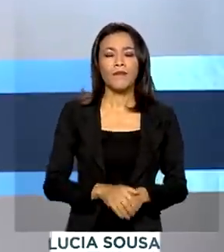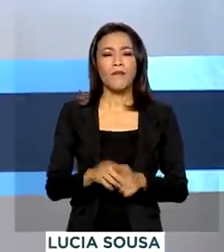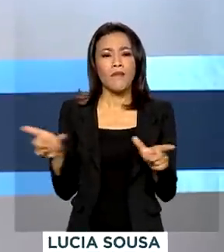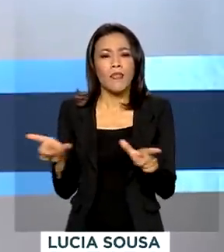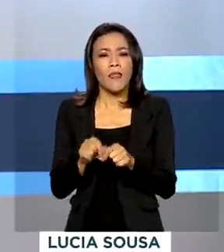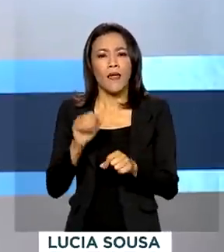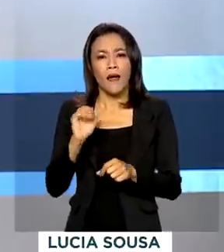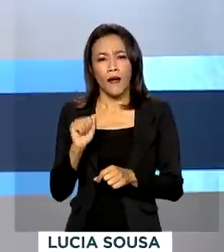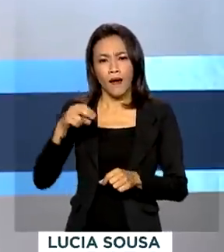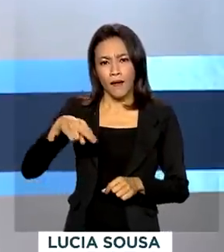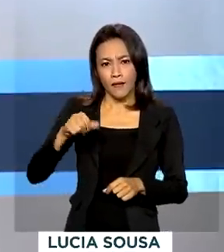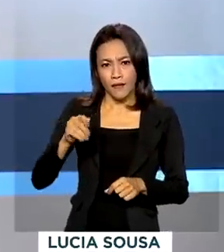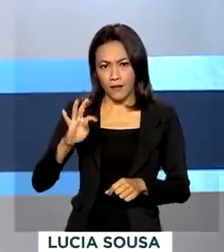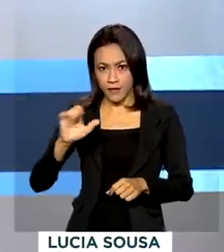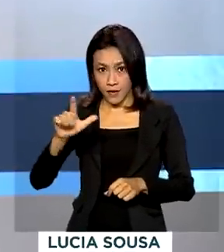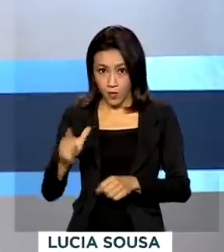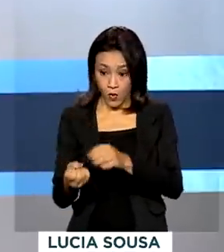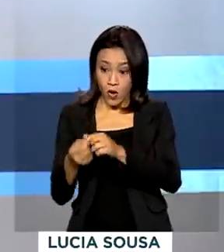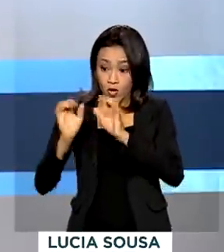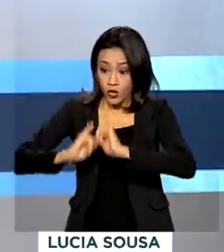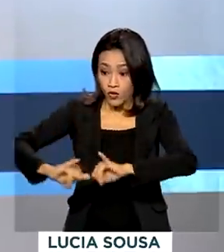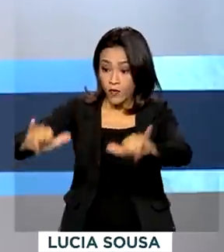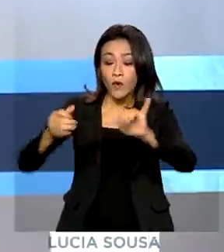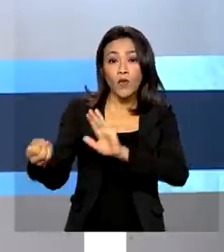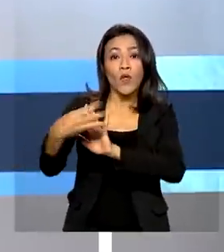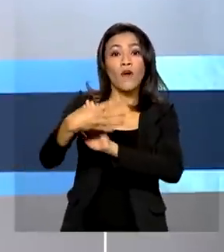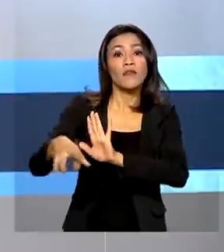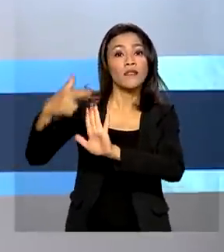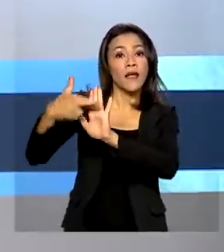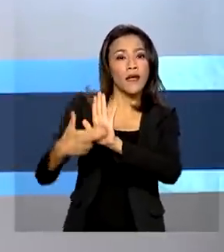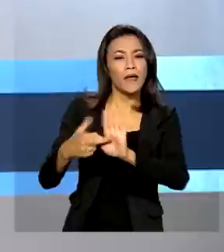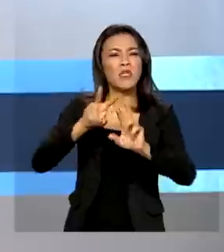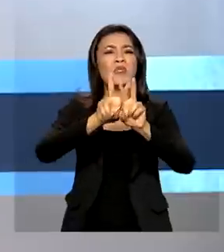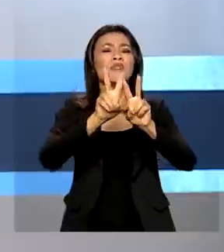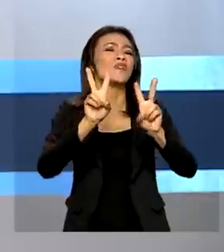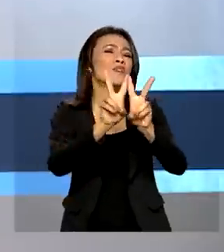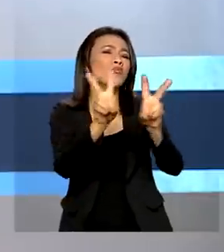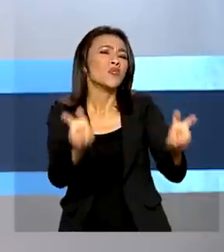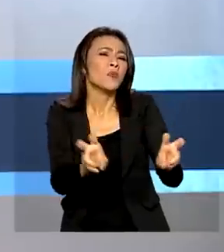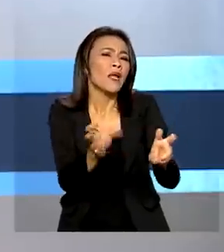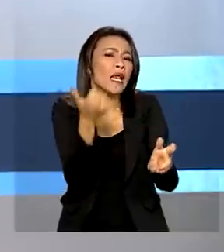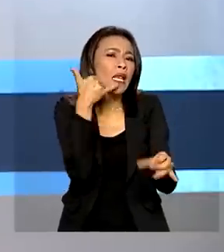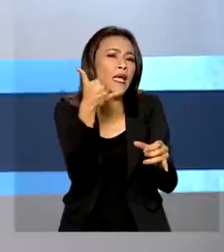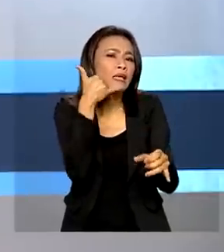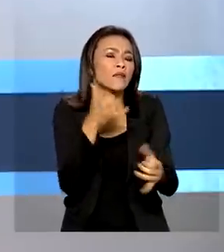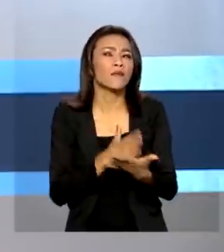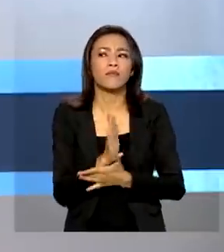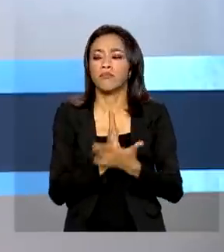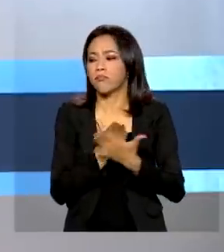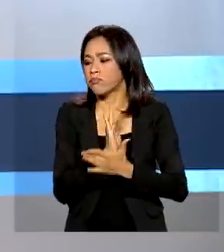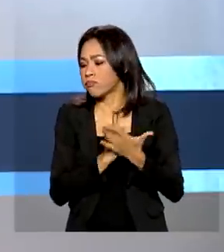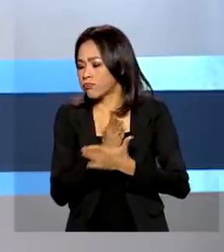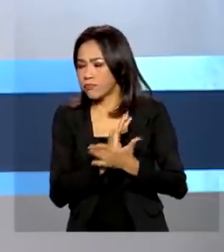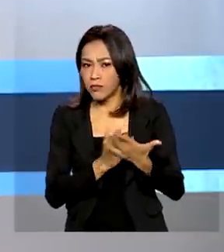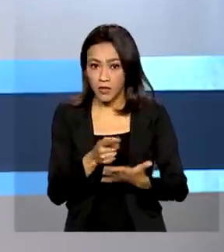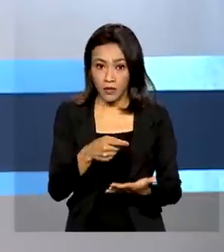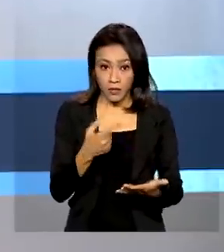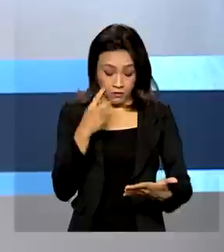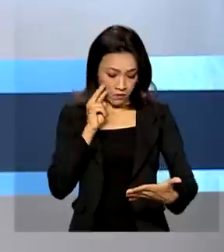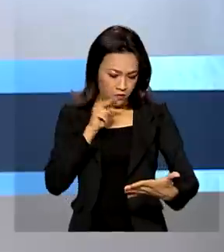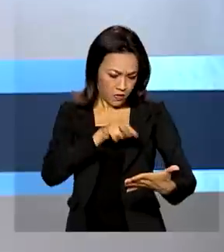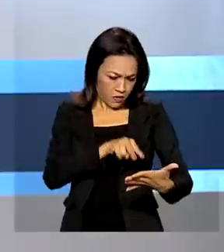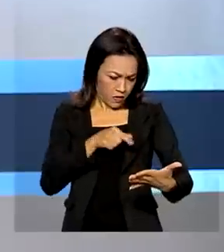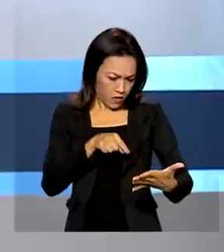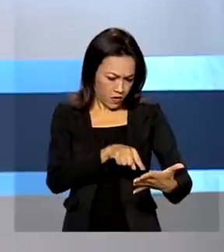novas regras para reduzir aquelas chamadas indesejadas de telemarketing. Quem liga não vai poder modificar o número